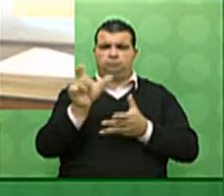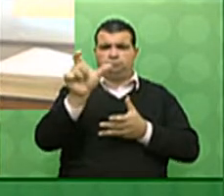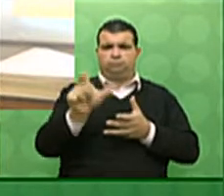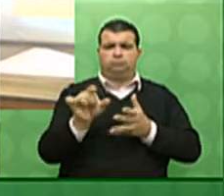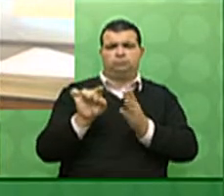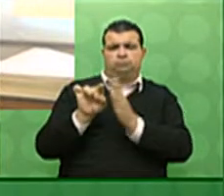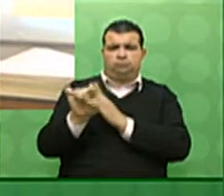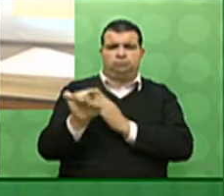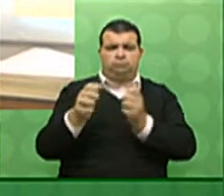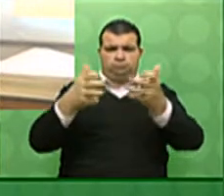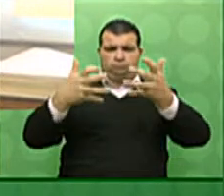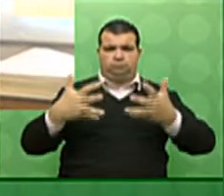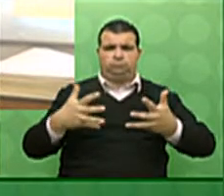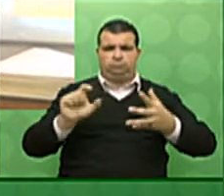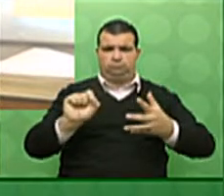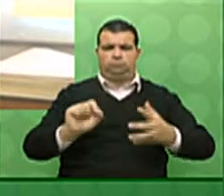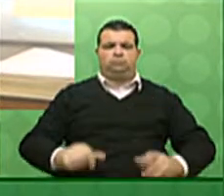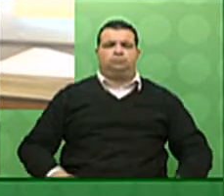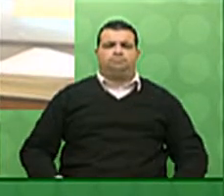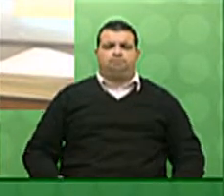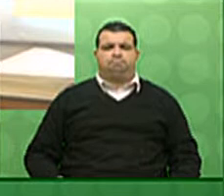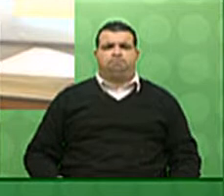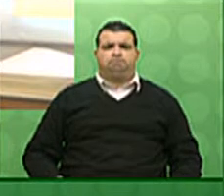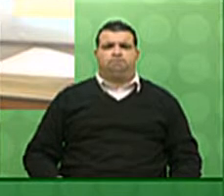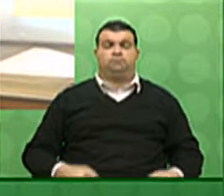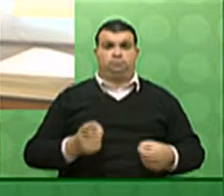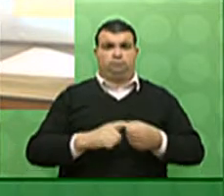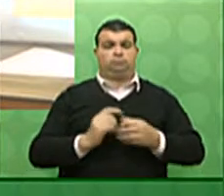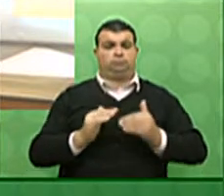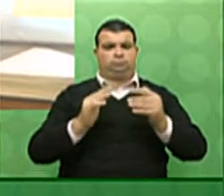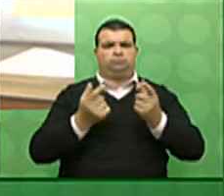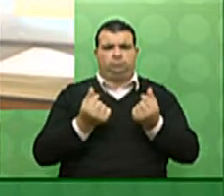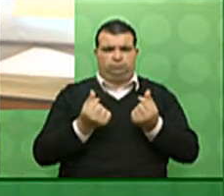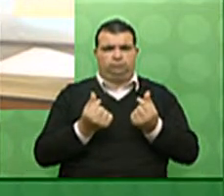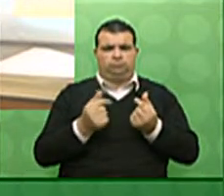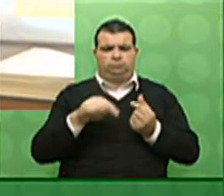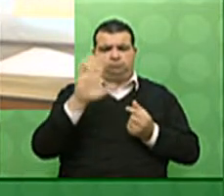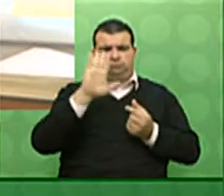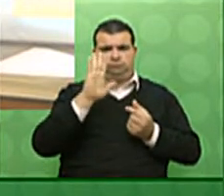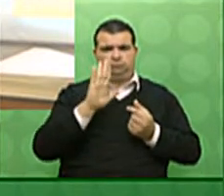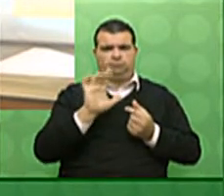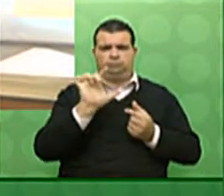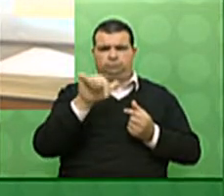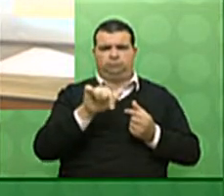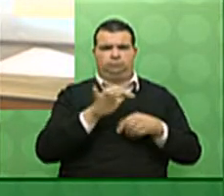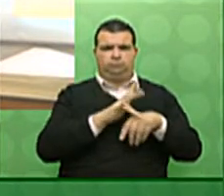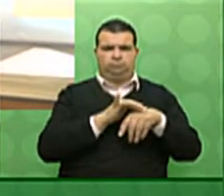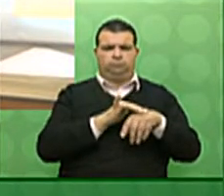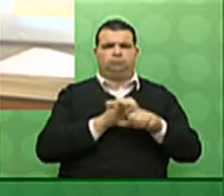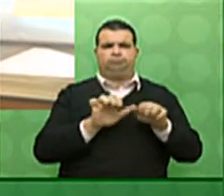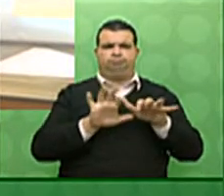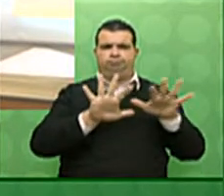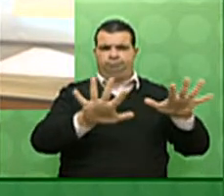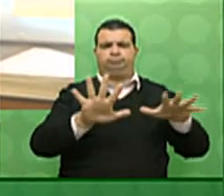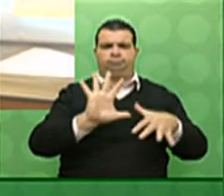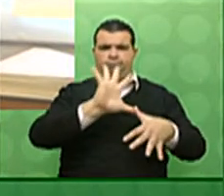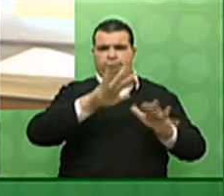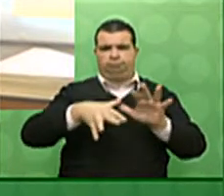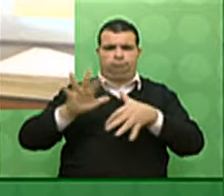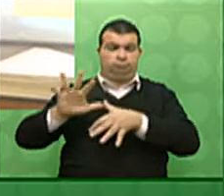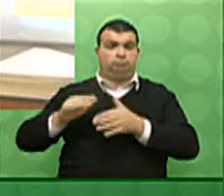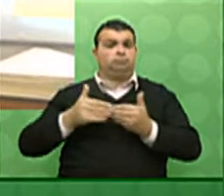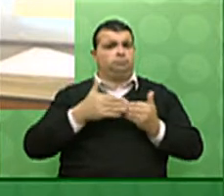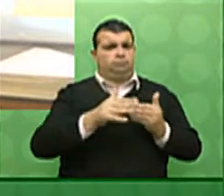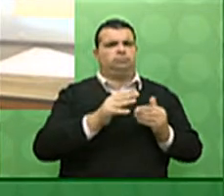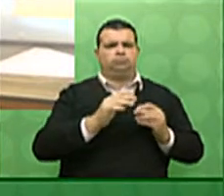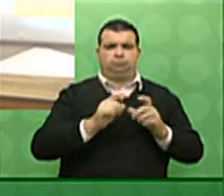colocação. A retomada da economia brasileira pós-pandemia será feita pelo aumento da produção